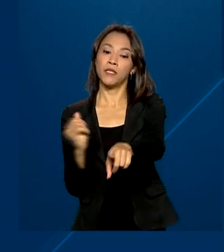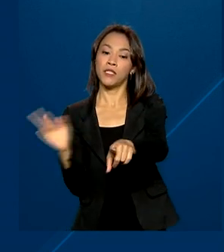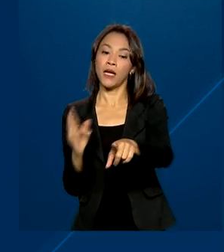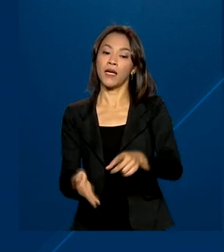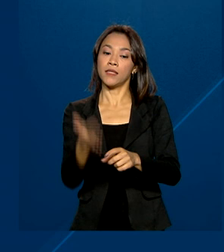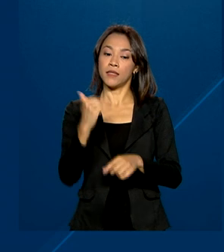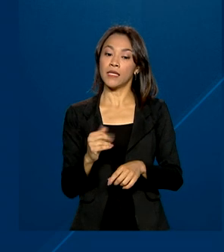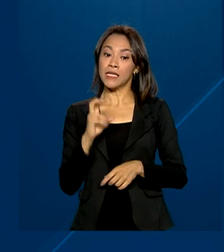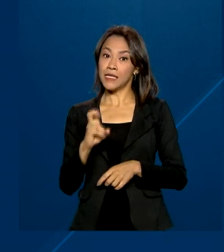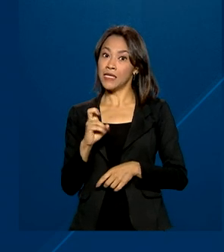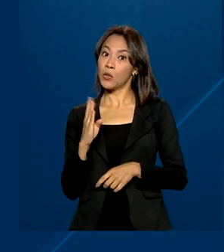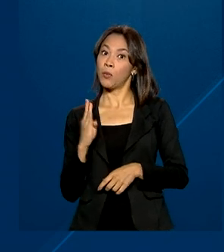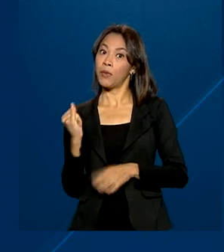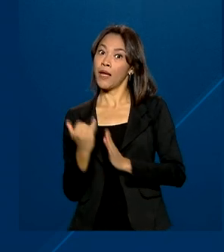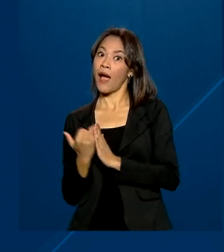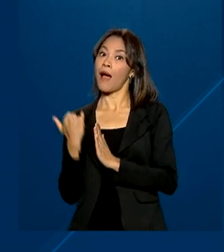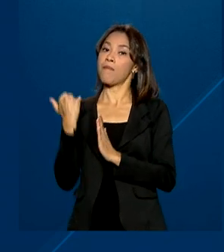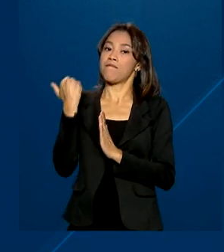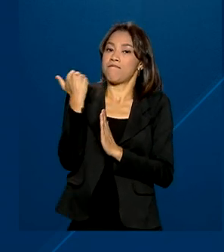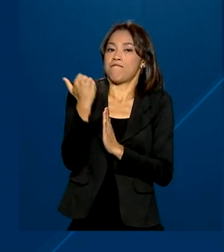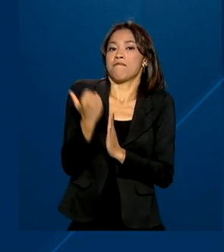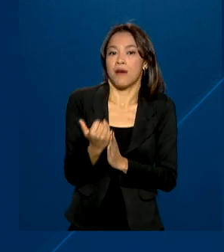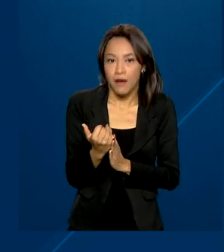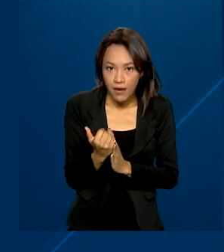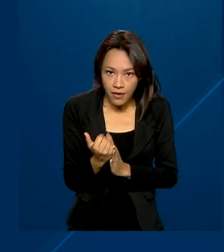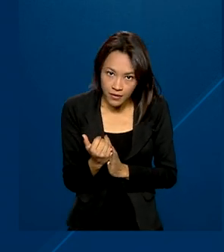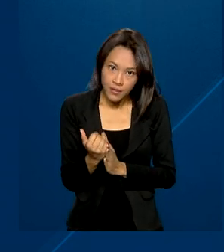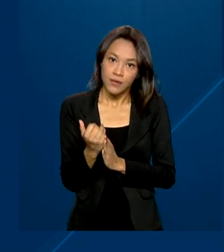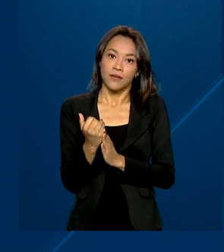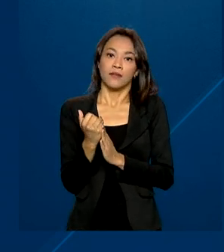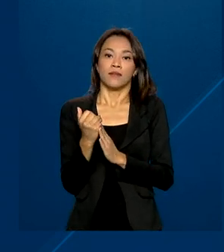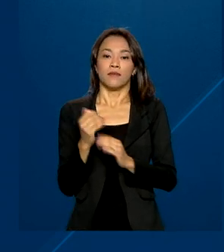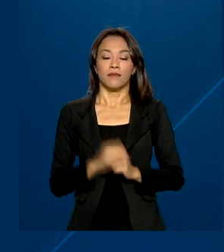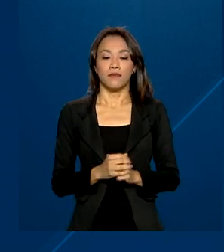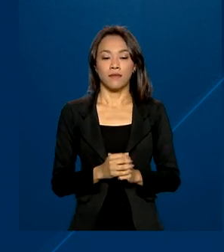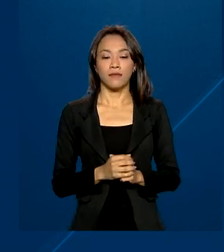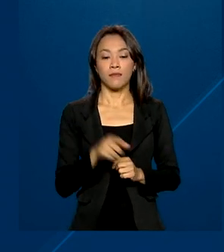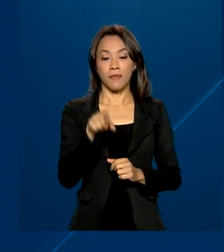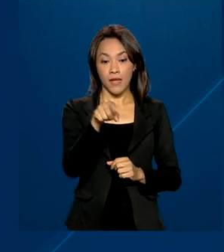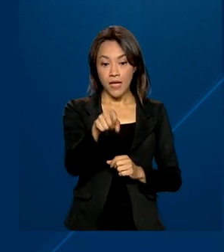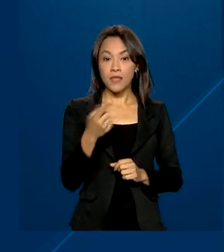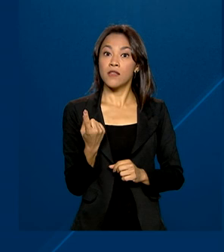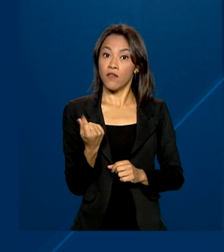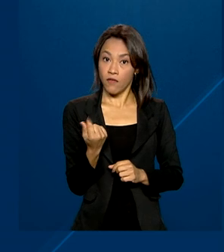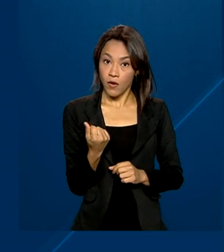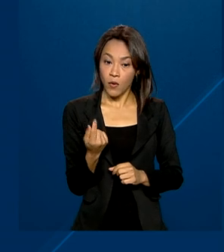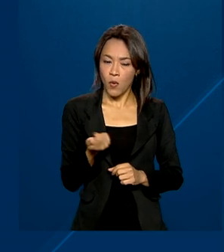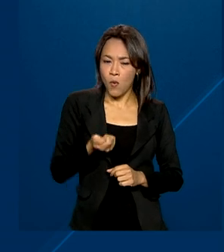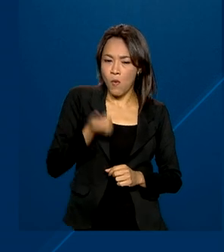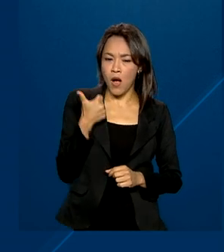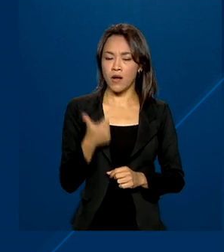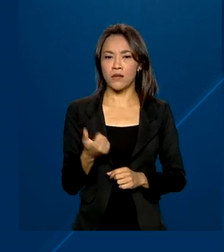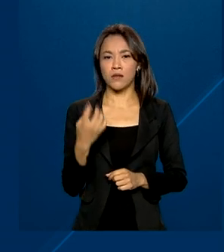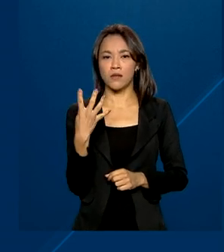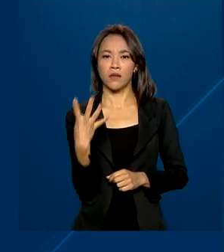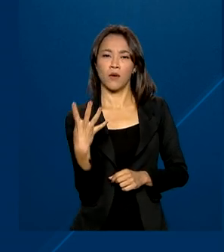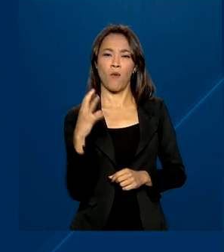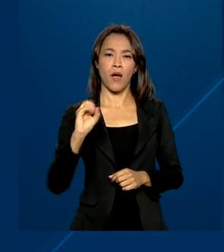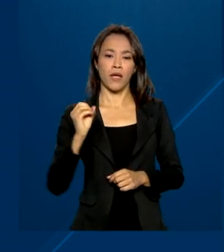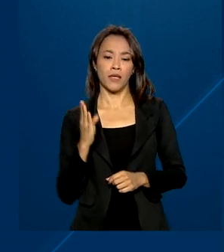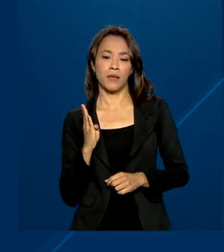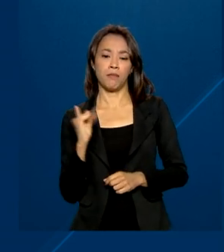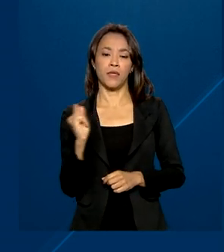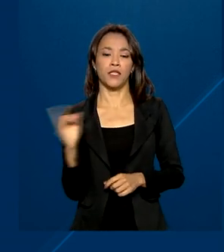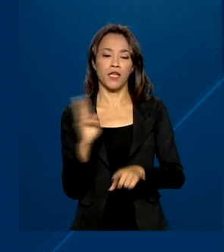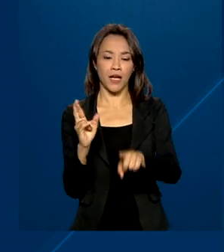5 bilhões a mais que o preço mínimo estipulado pelo governo federal. Deste valor, quase 40 bilhões de reais